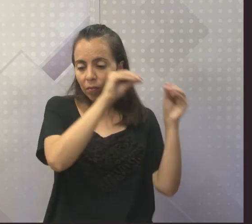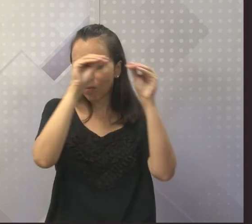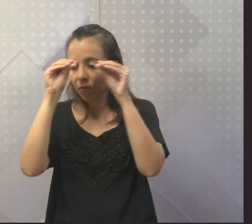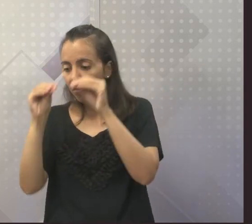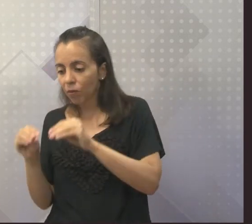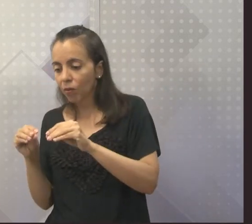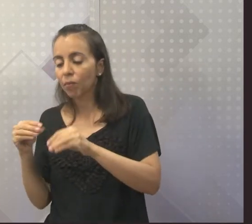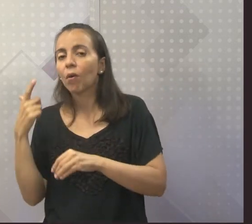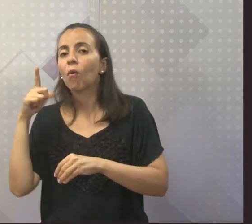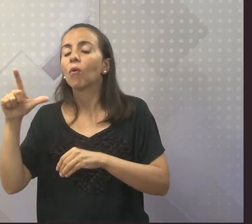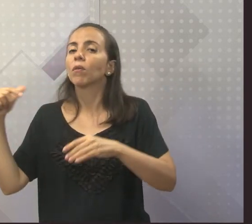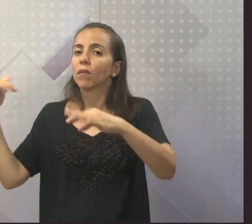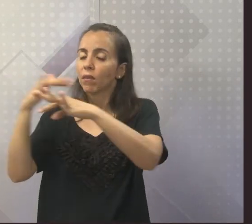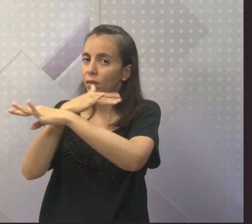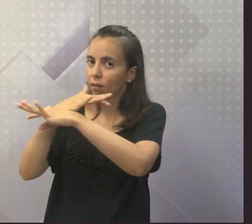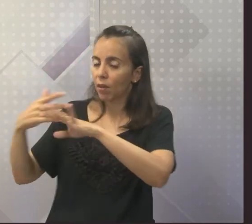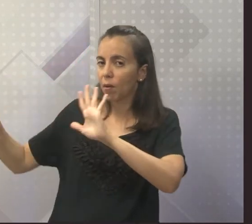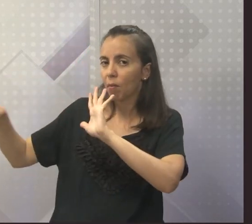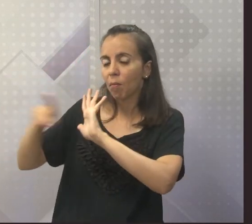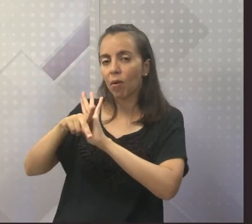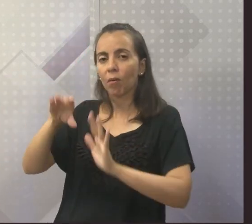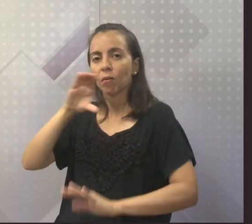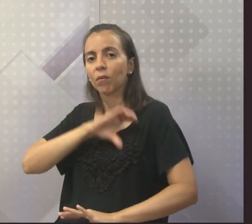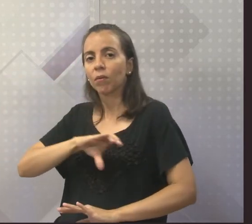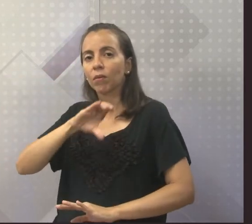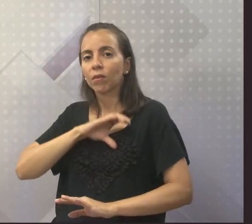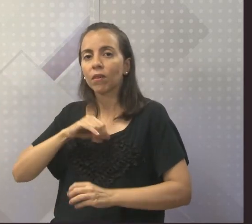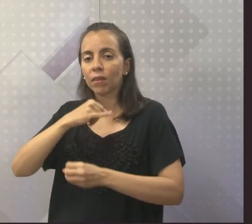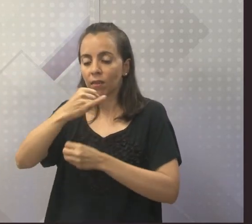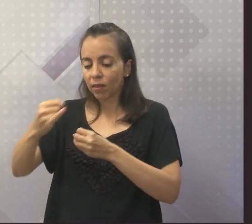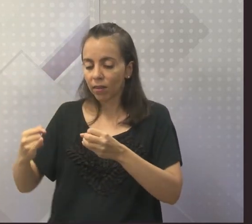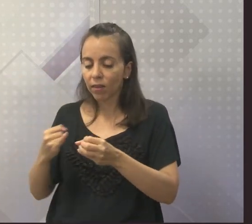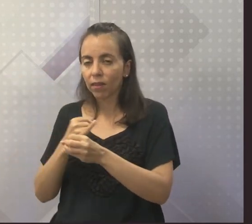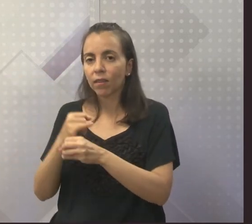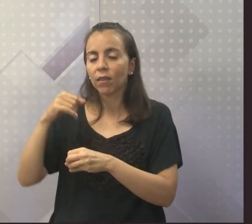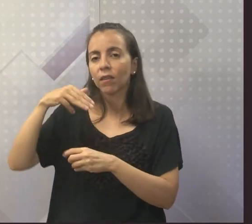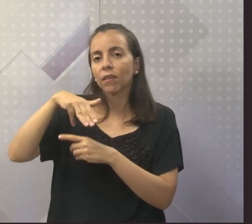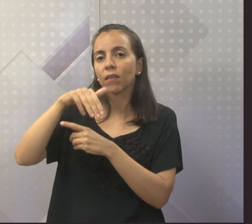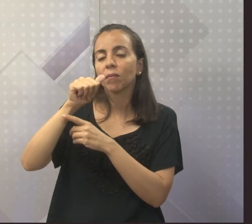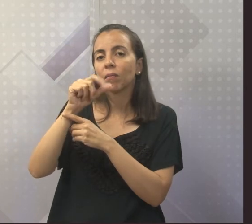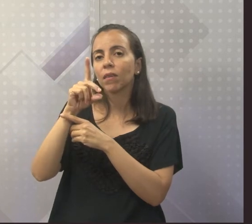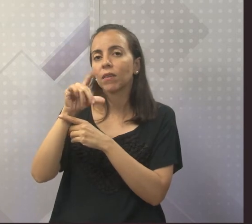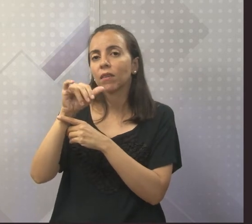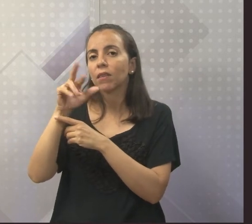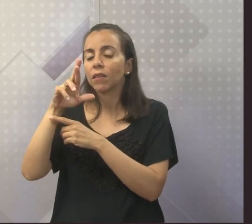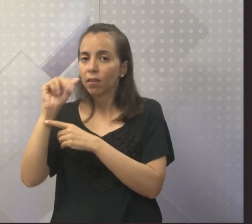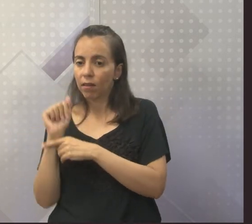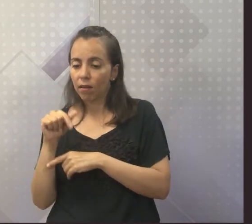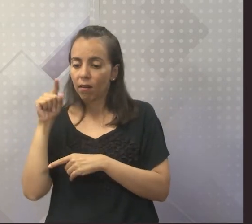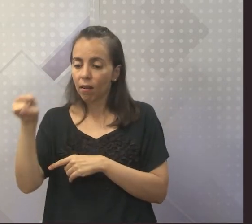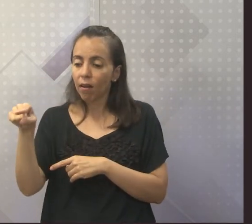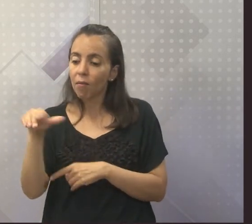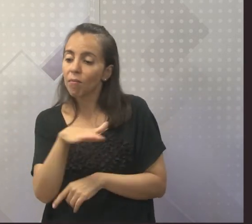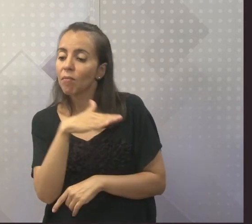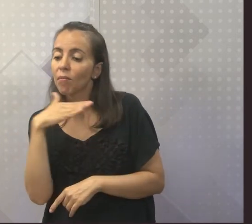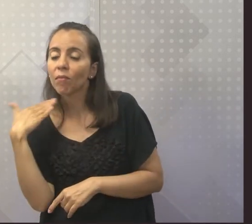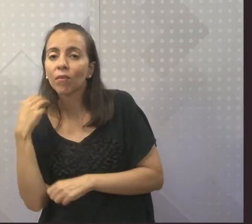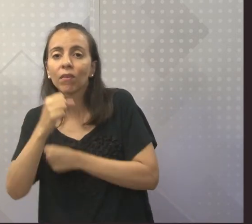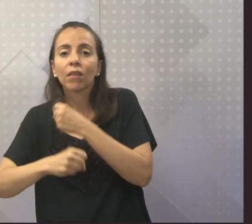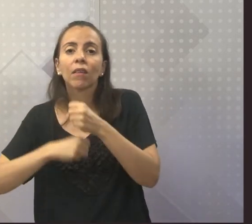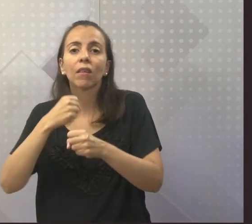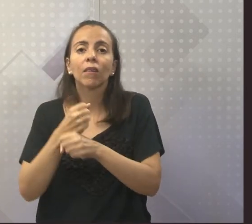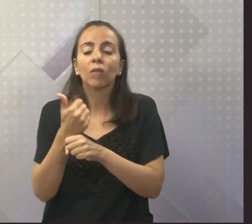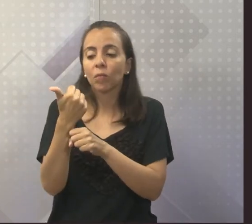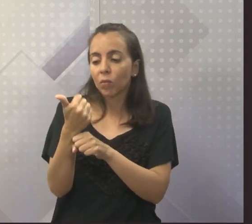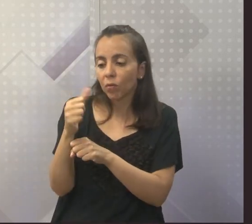Funchal, cidade portuguesa na Ilha da Madeira, lá em Portugal, onde faleceu em 1898,